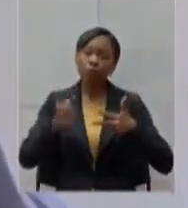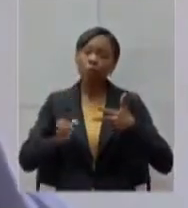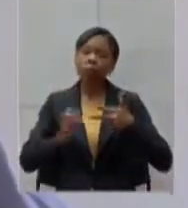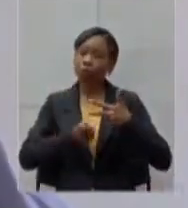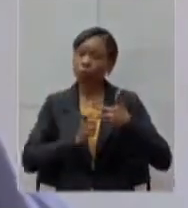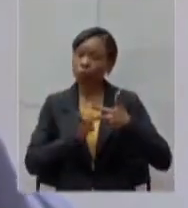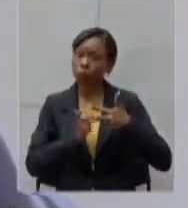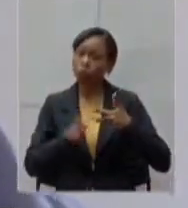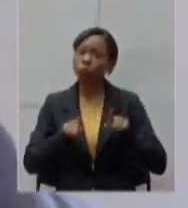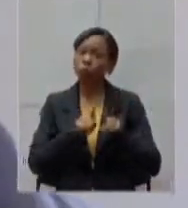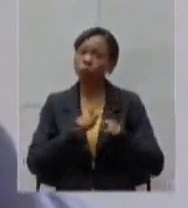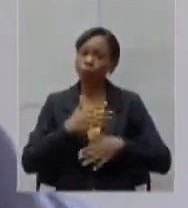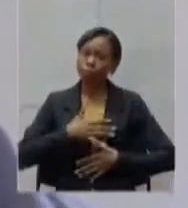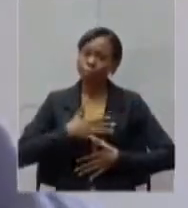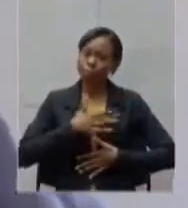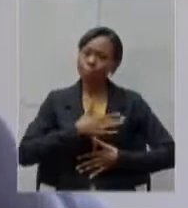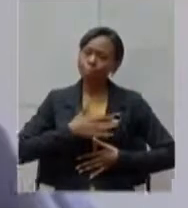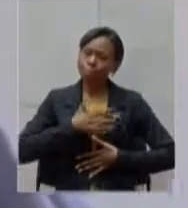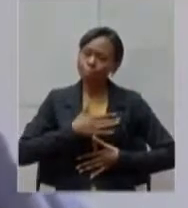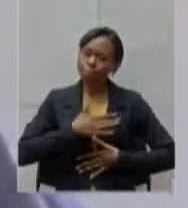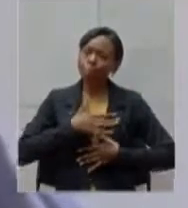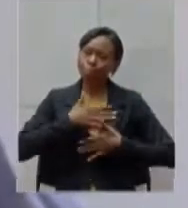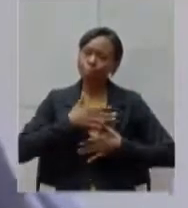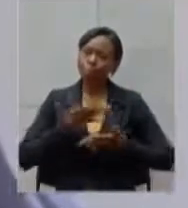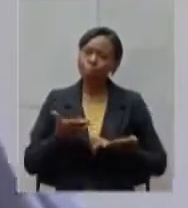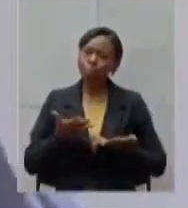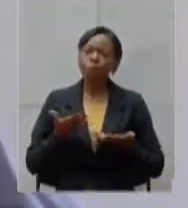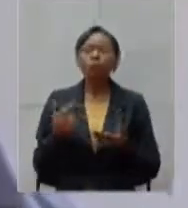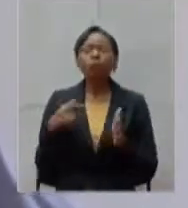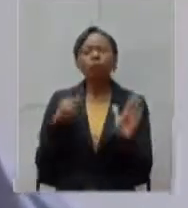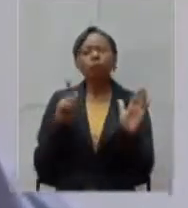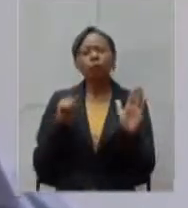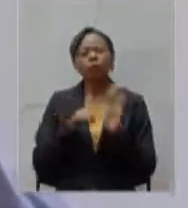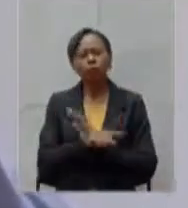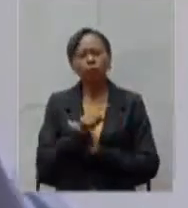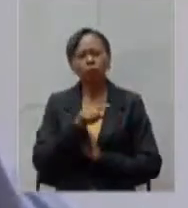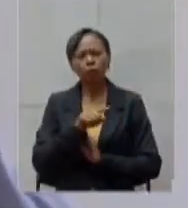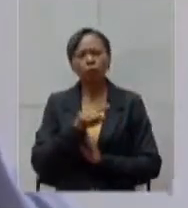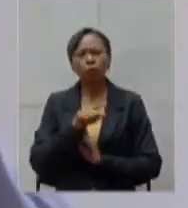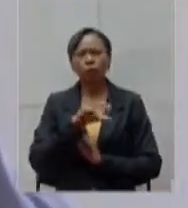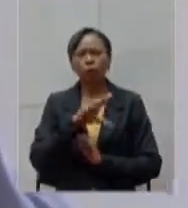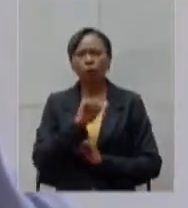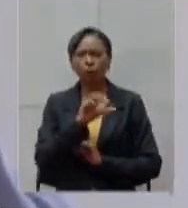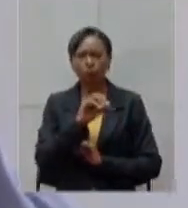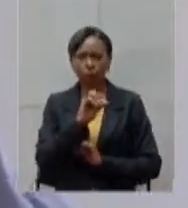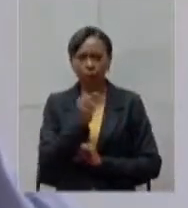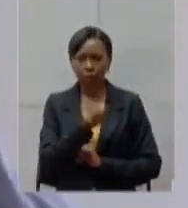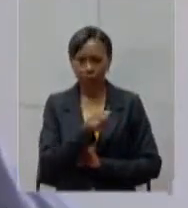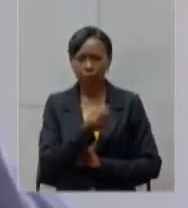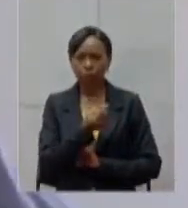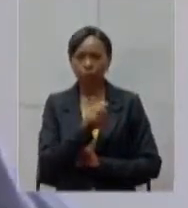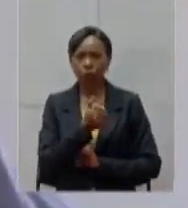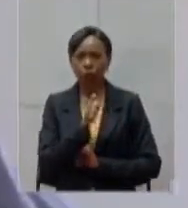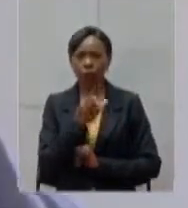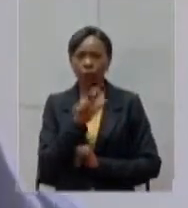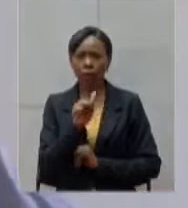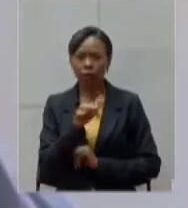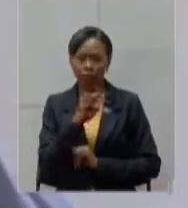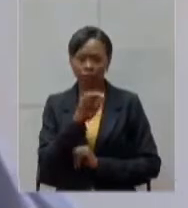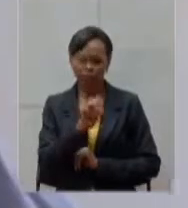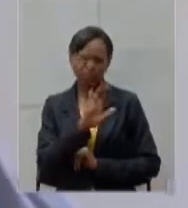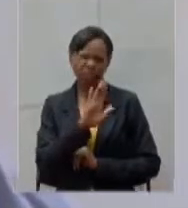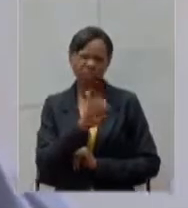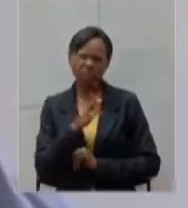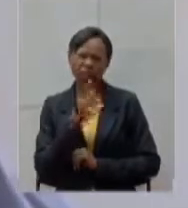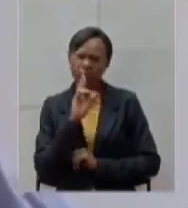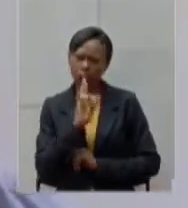satisfação como o deputado Antônio Carlos Arantes já se sentiu contemplado com a sua pergunta pergunta